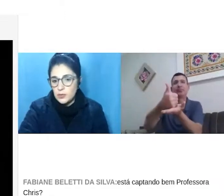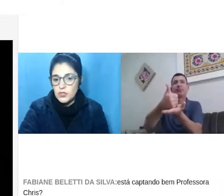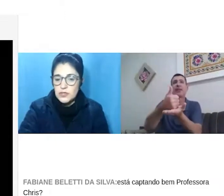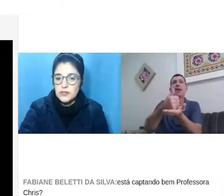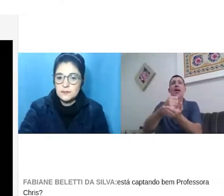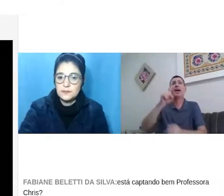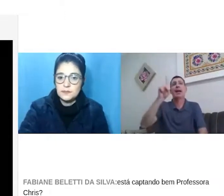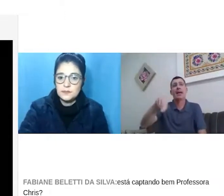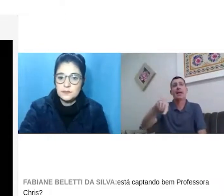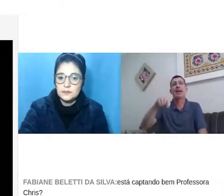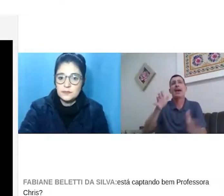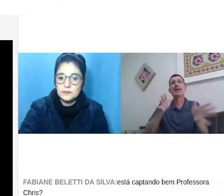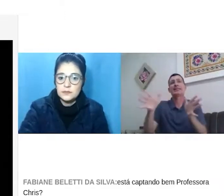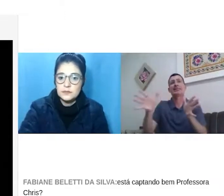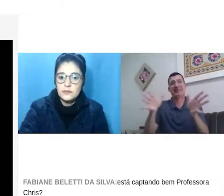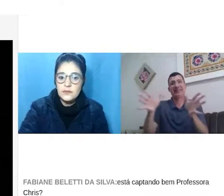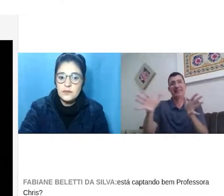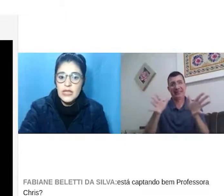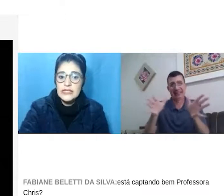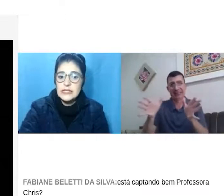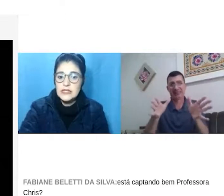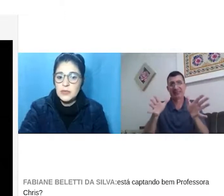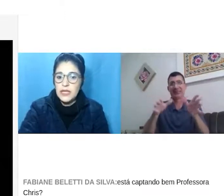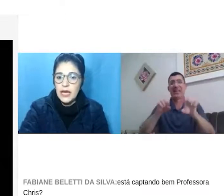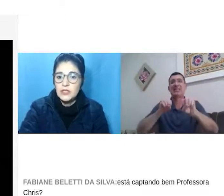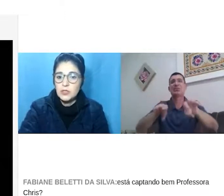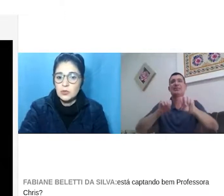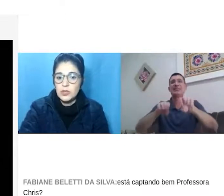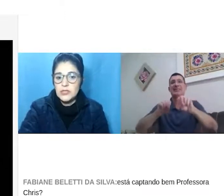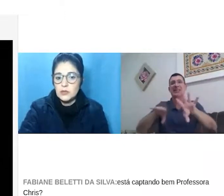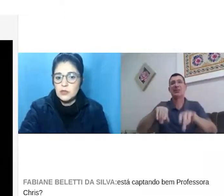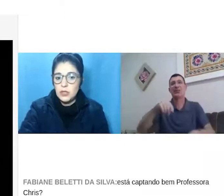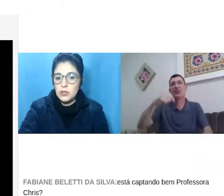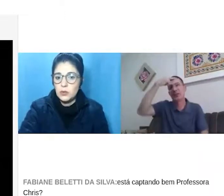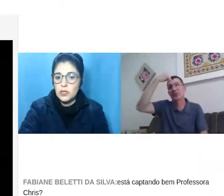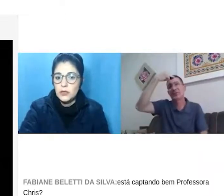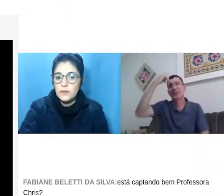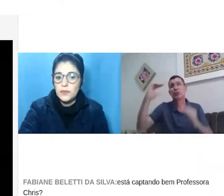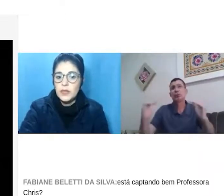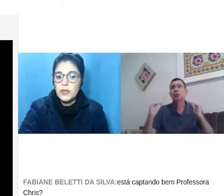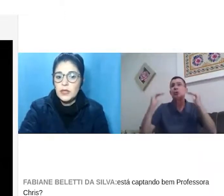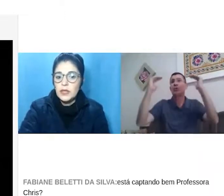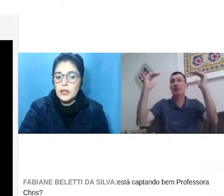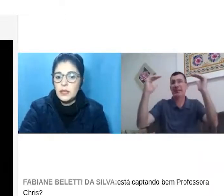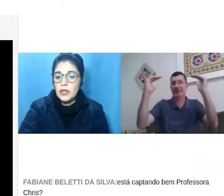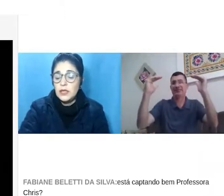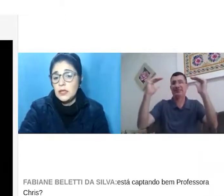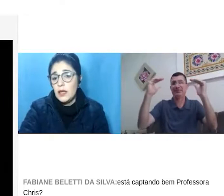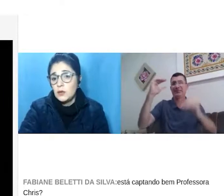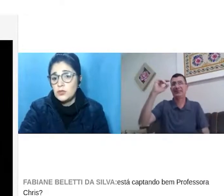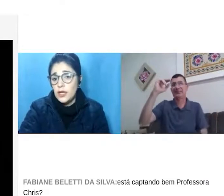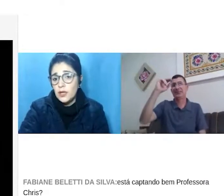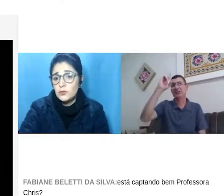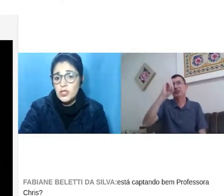intérpretes. Então, acessibilidade no ensino superior, ela